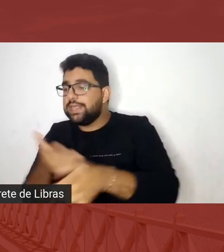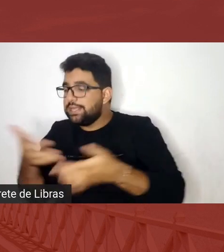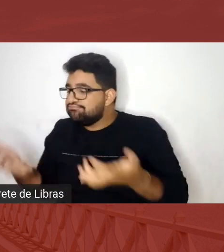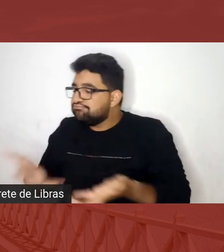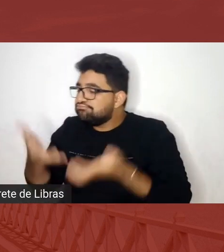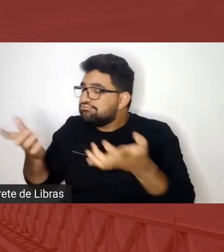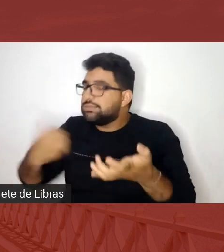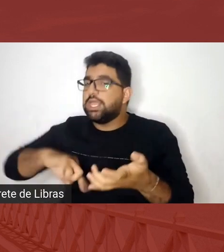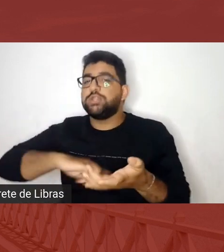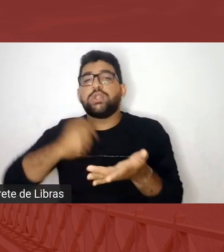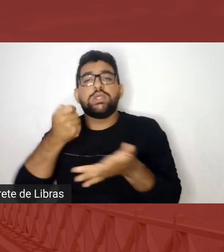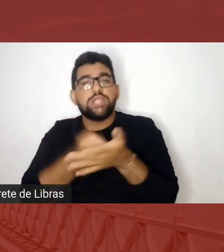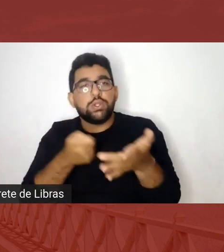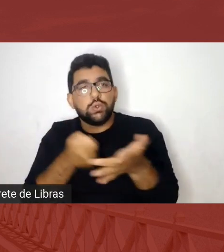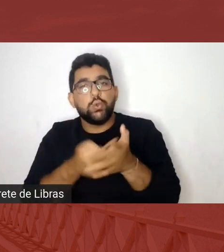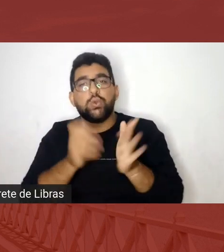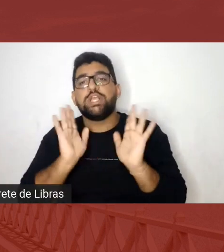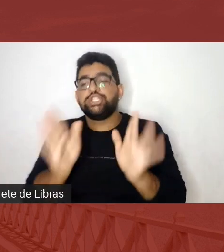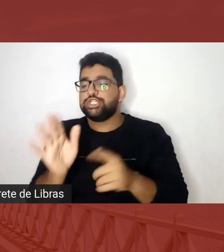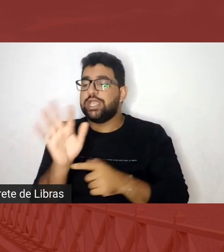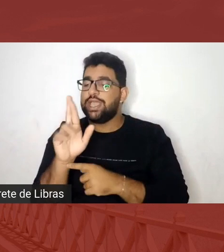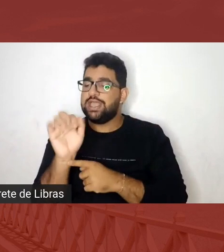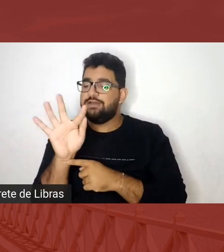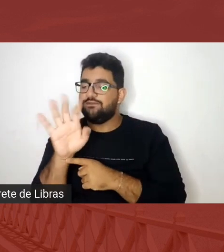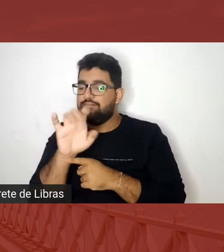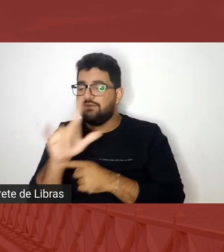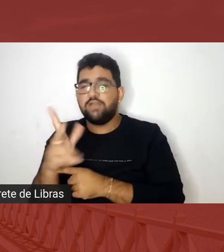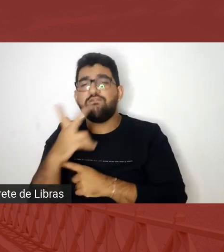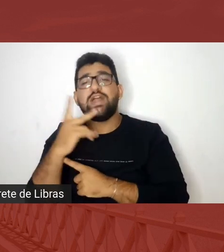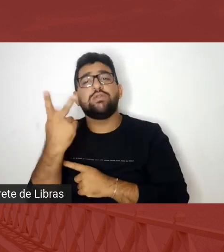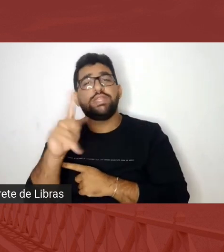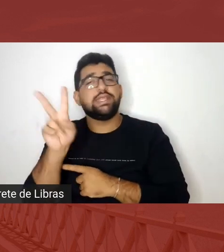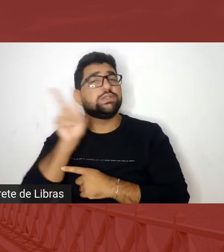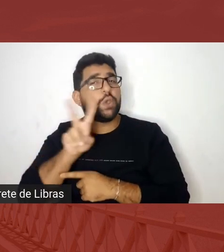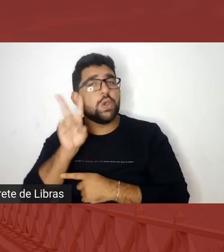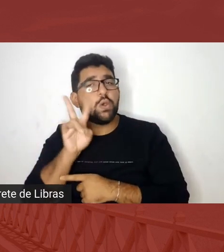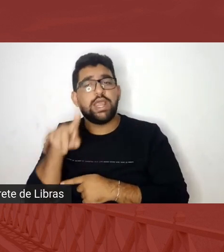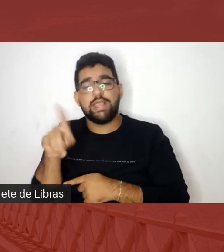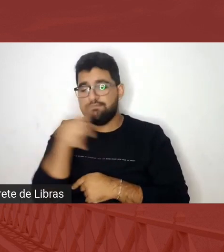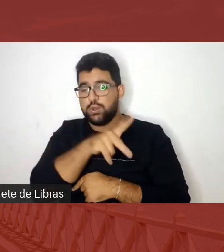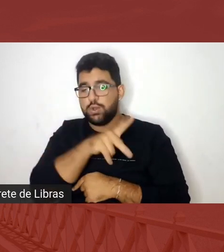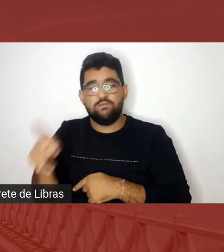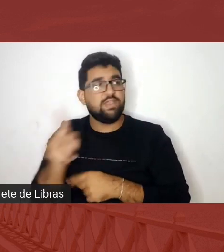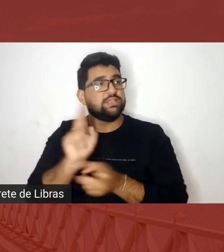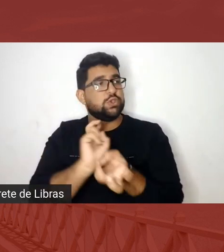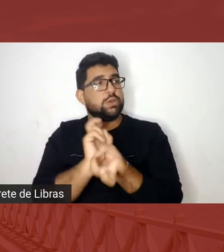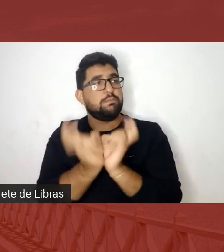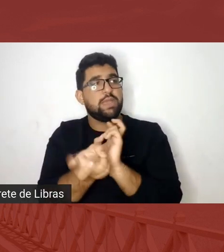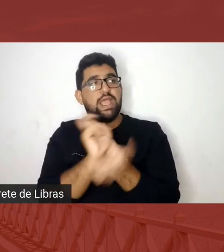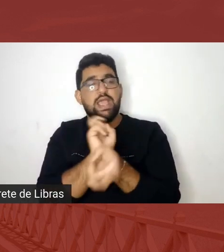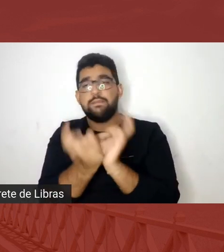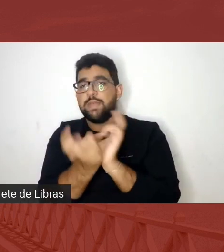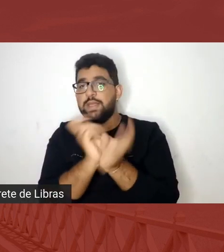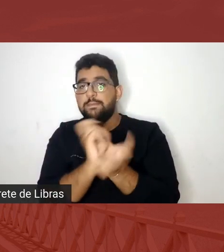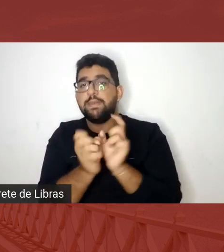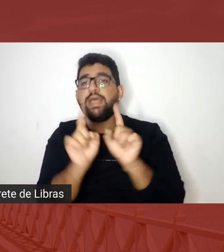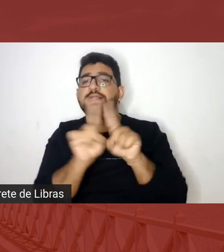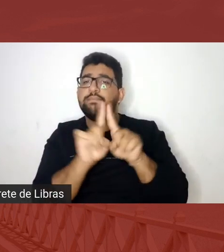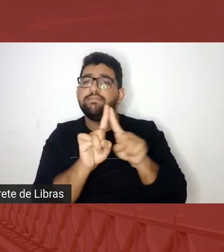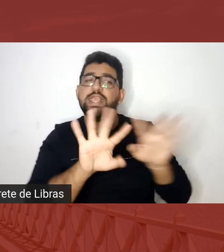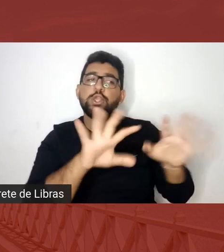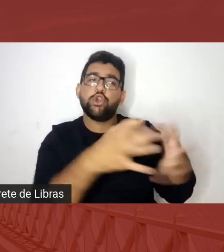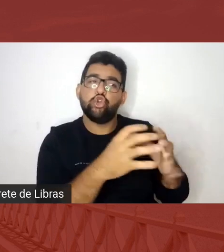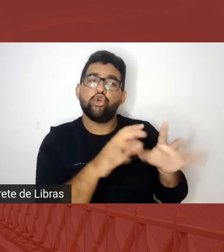Cada vez que o Rafael pode trazer a história dele como um professor de capoeira, dos jovens que ele ensina, dos